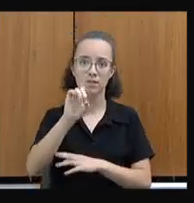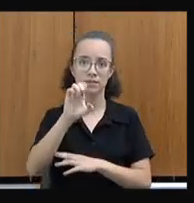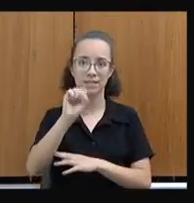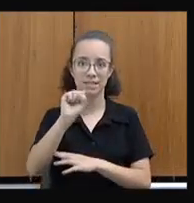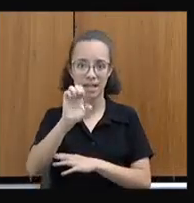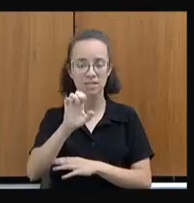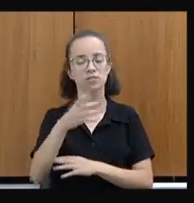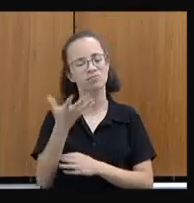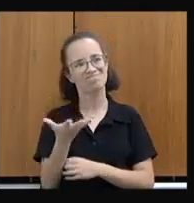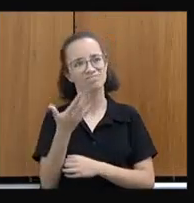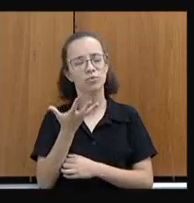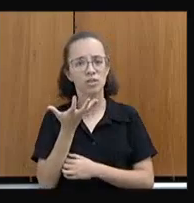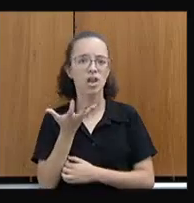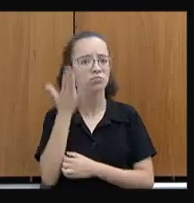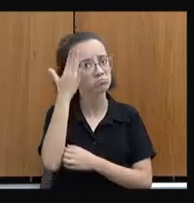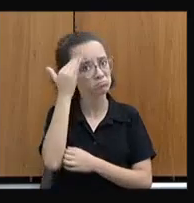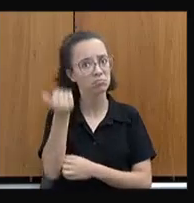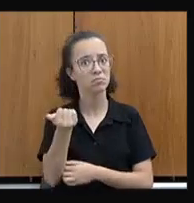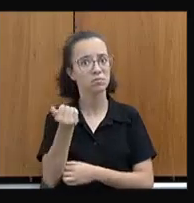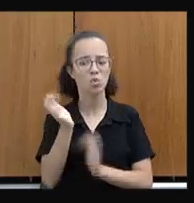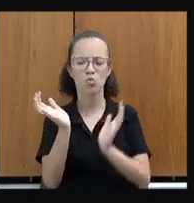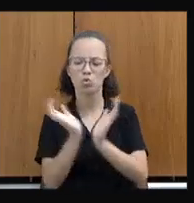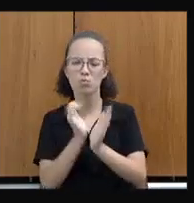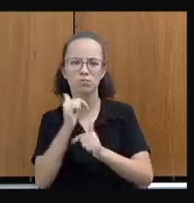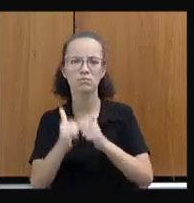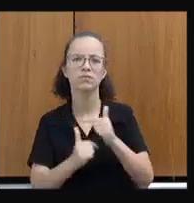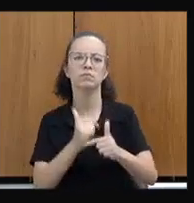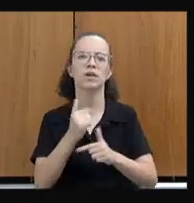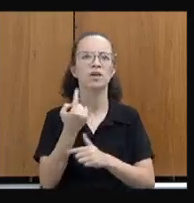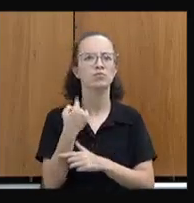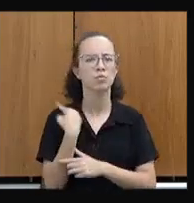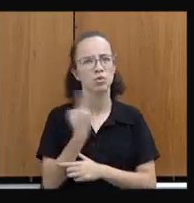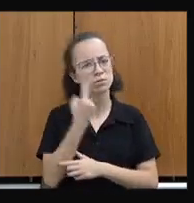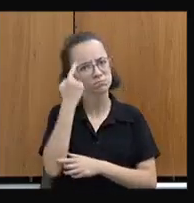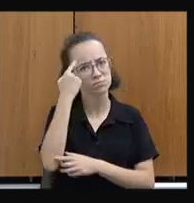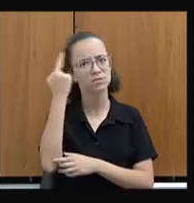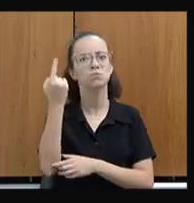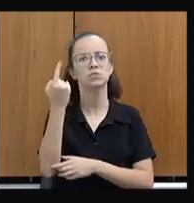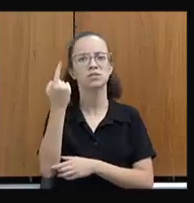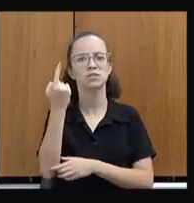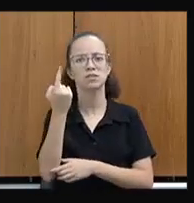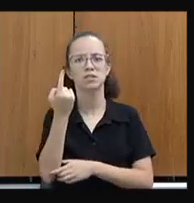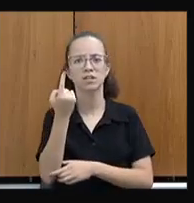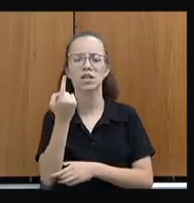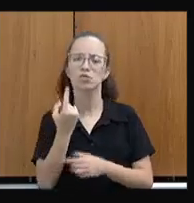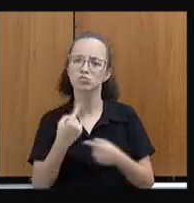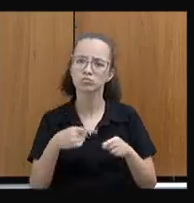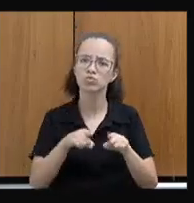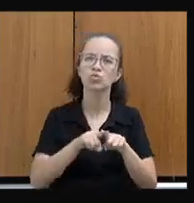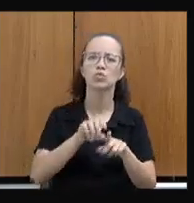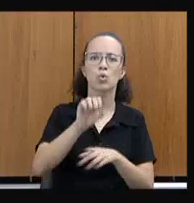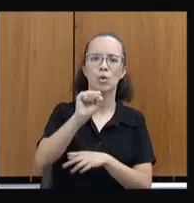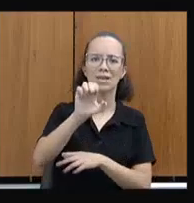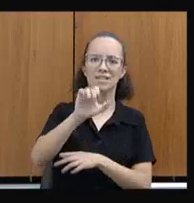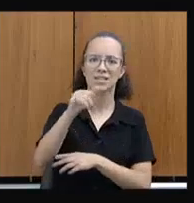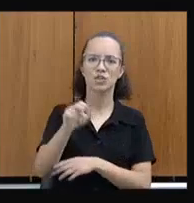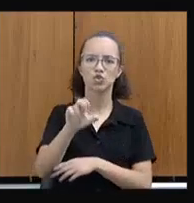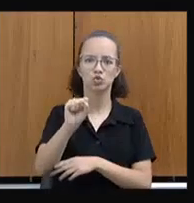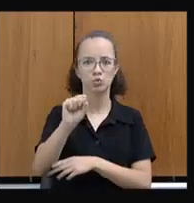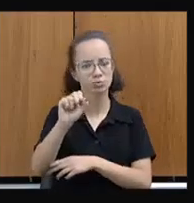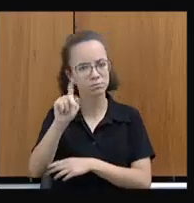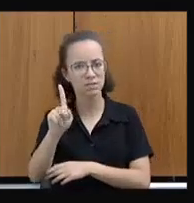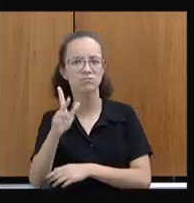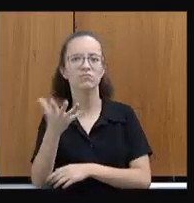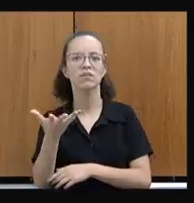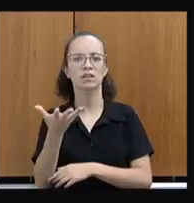saber, porque a gente tirou um grupo de trabalho, a gente pensou que pudesse, junto com a SEJUSP, pensar em unidades de fabricação de